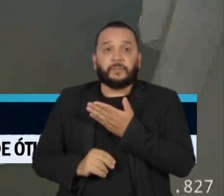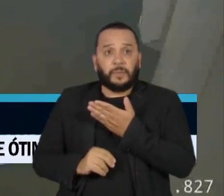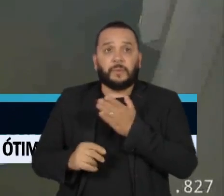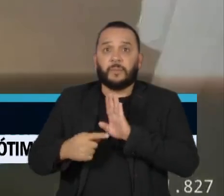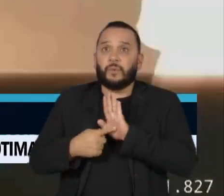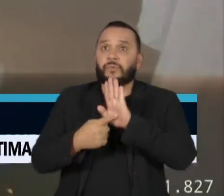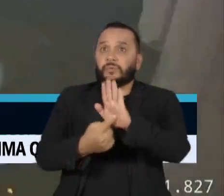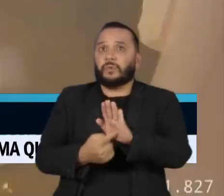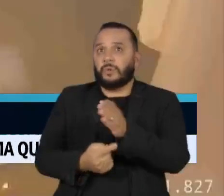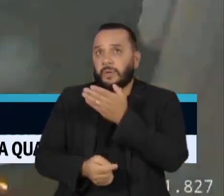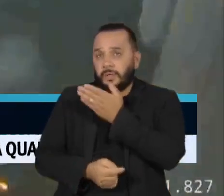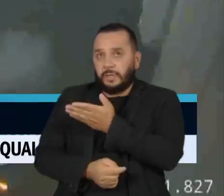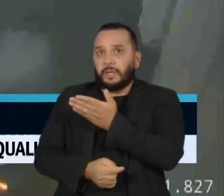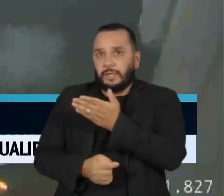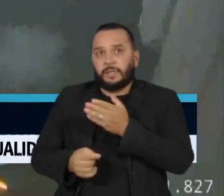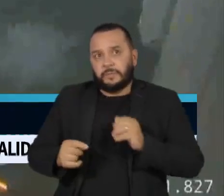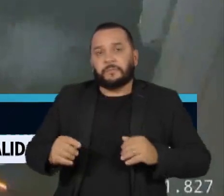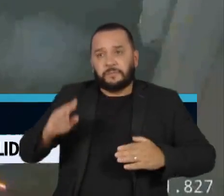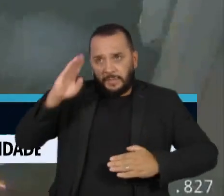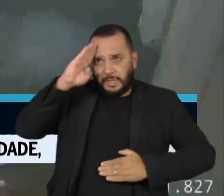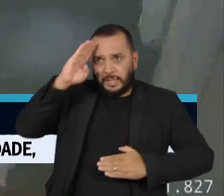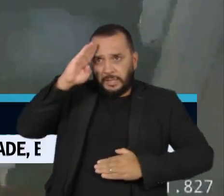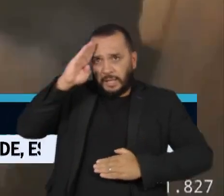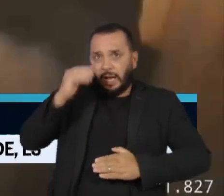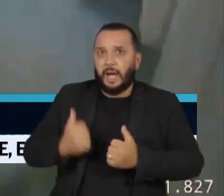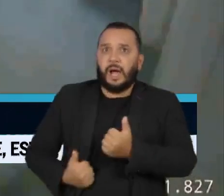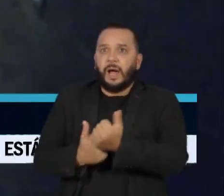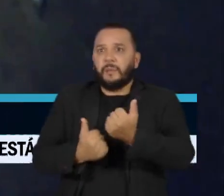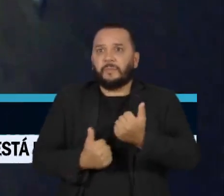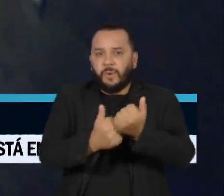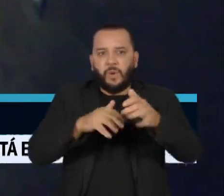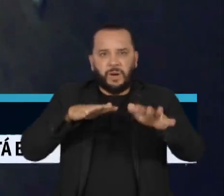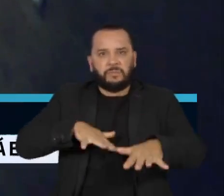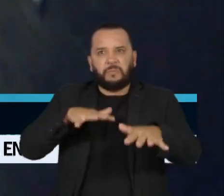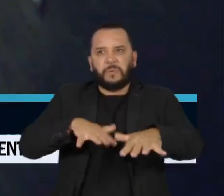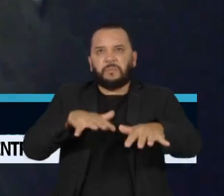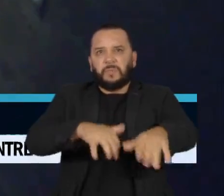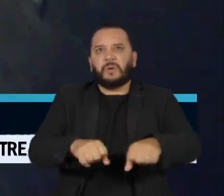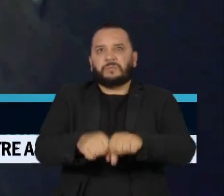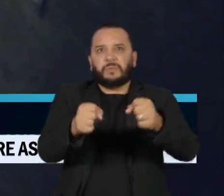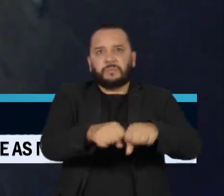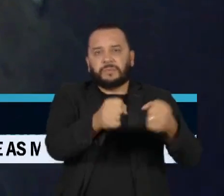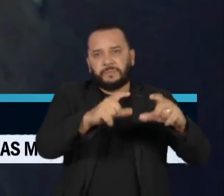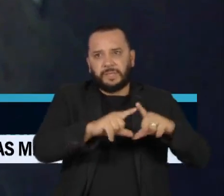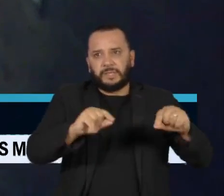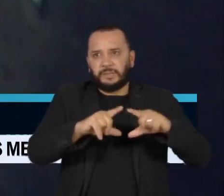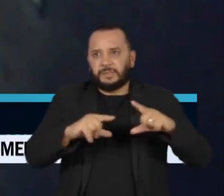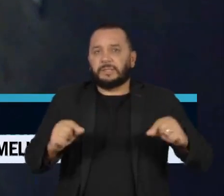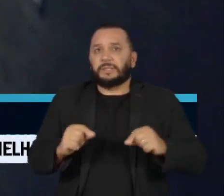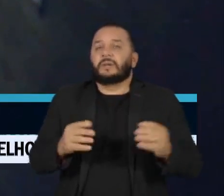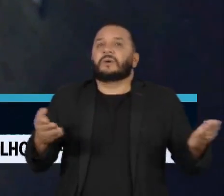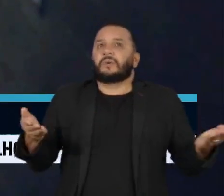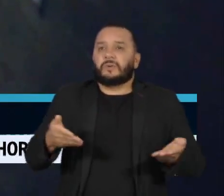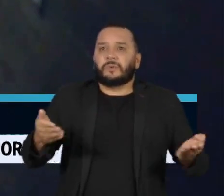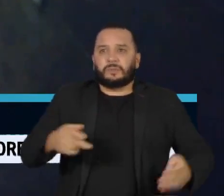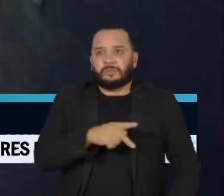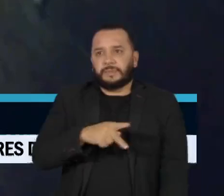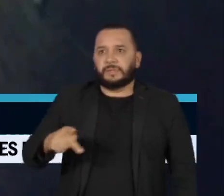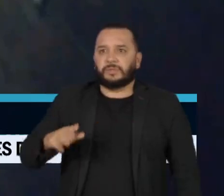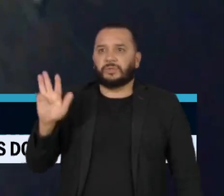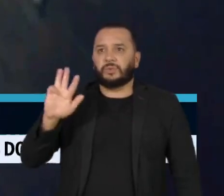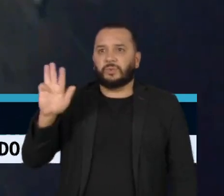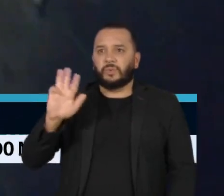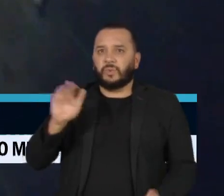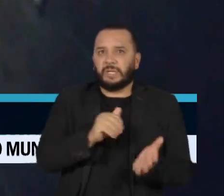revelaram a conivência de militares com os atos praticados no último dia 8. Hoje, o presidente Lula